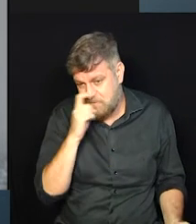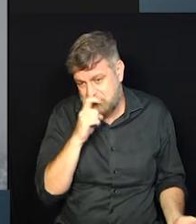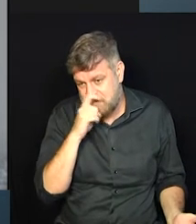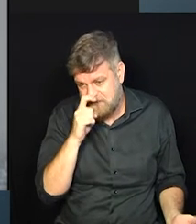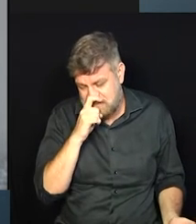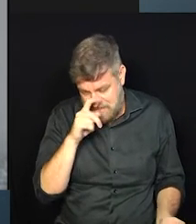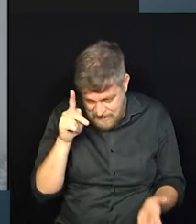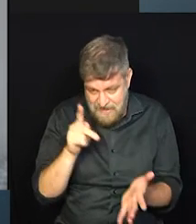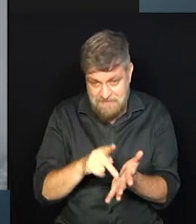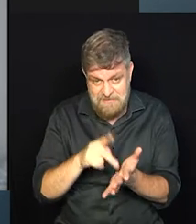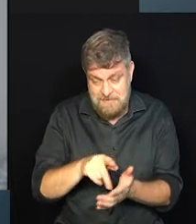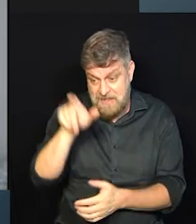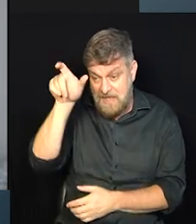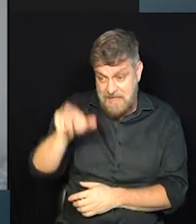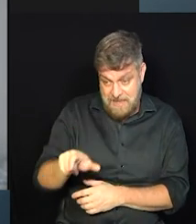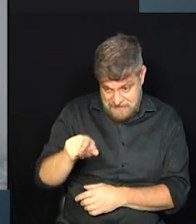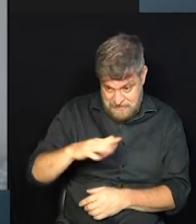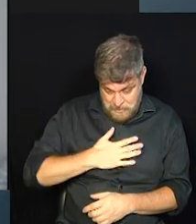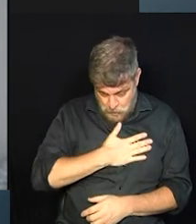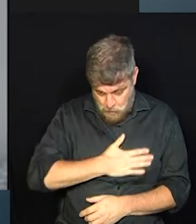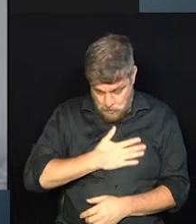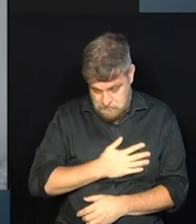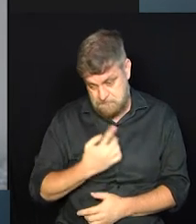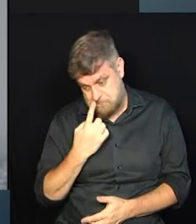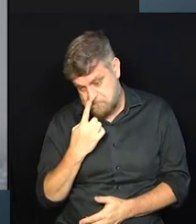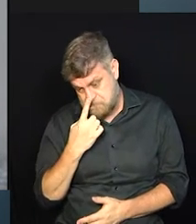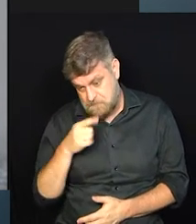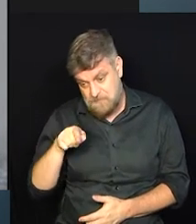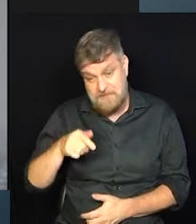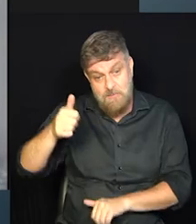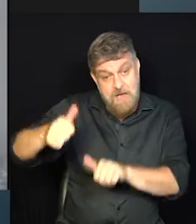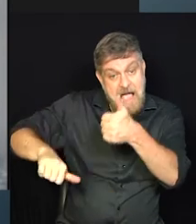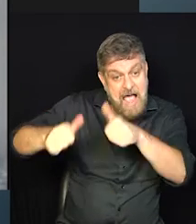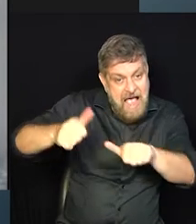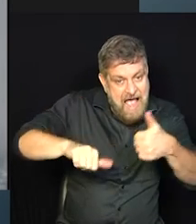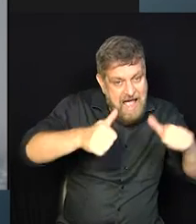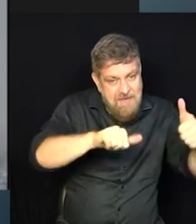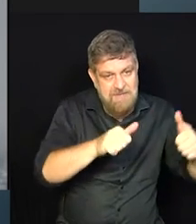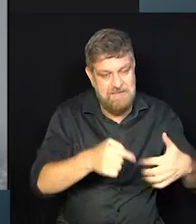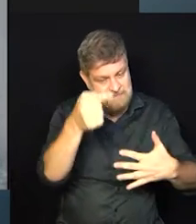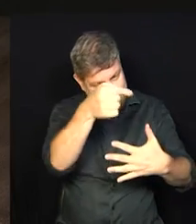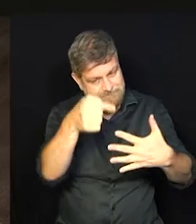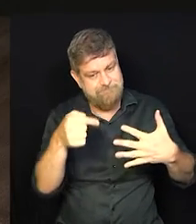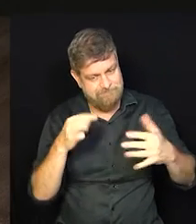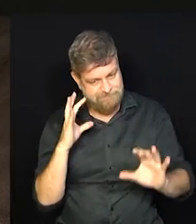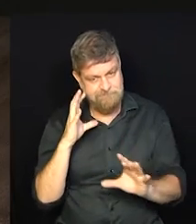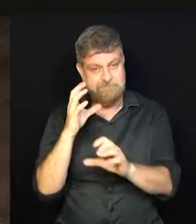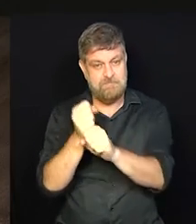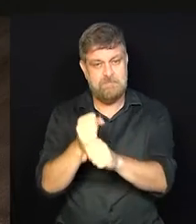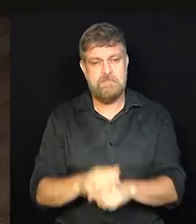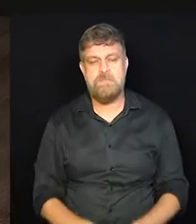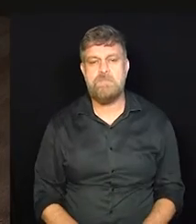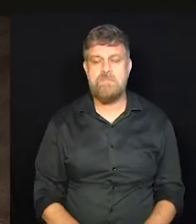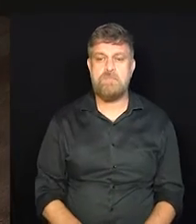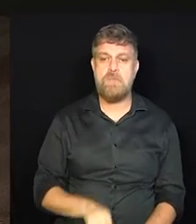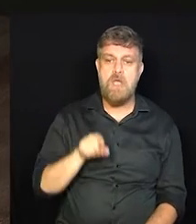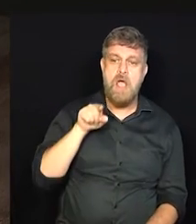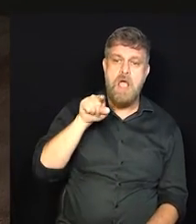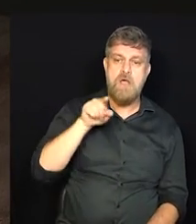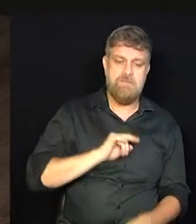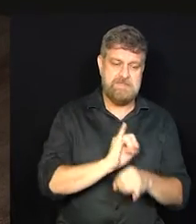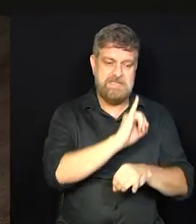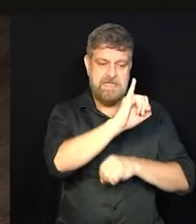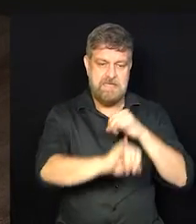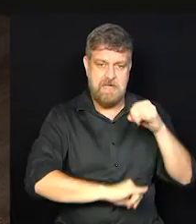negar. Se isso está fazendo bem para ela ou não, ela tem que avaliar, né? Então, tem que pontuar tudo isso também. Natália, você é